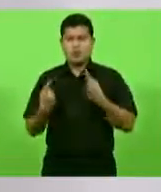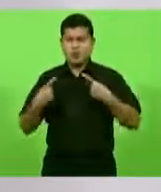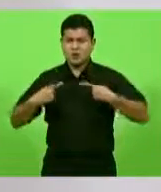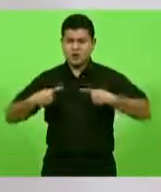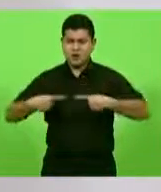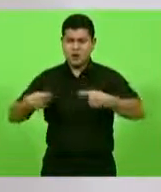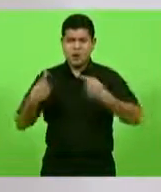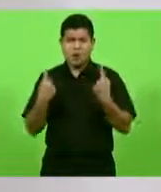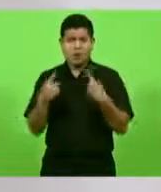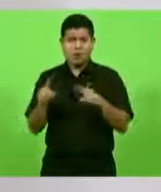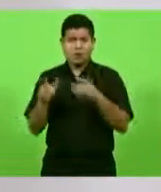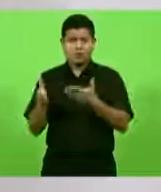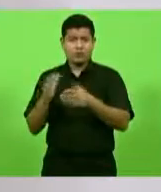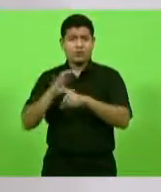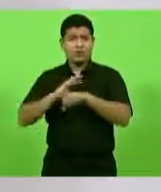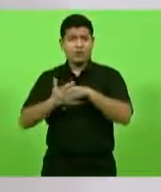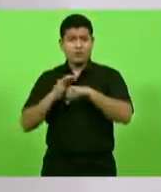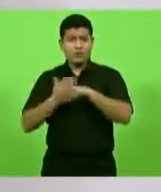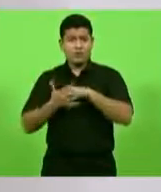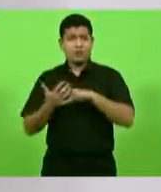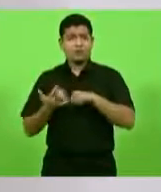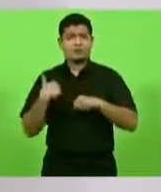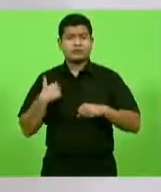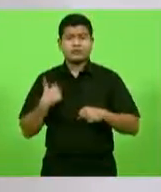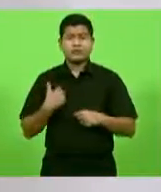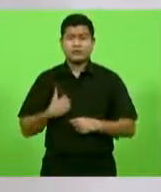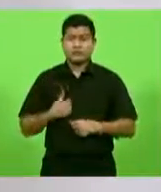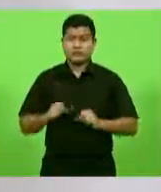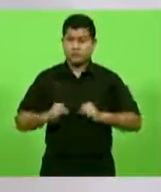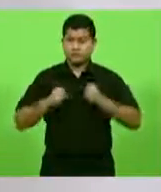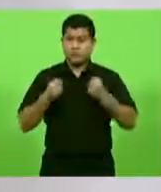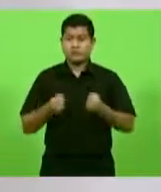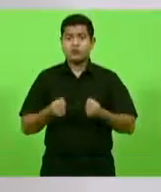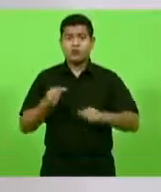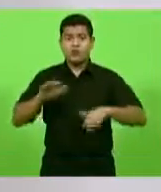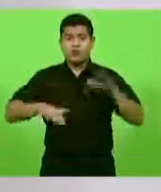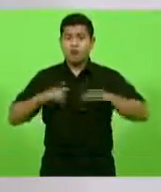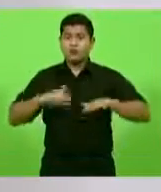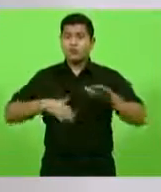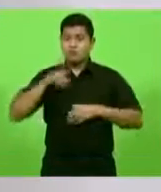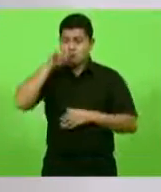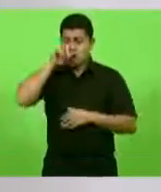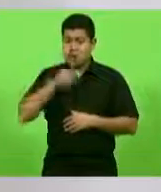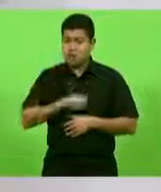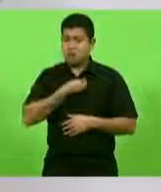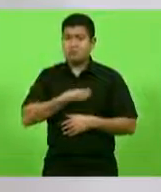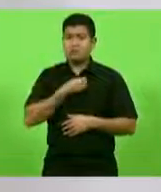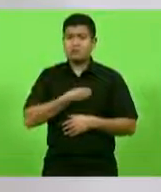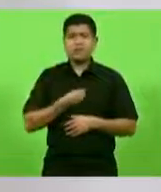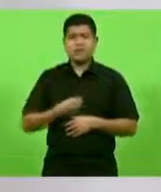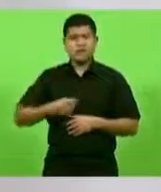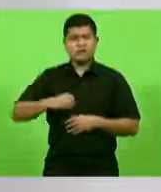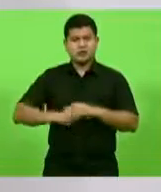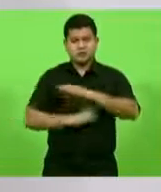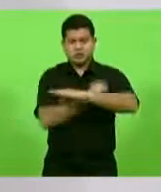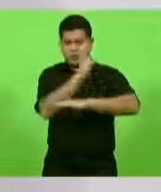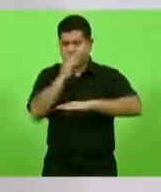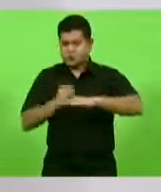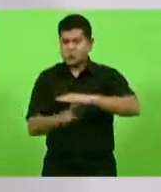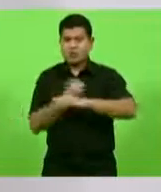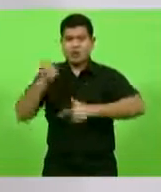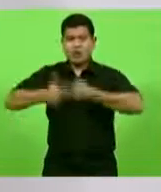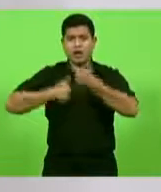invisível, colocando as suas vidas em jogo, estando dia e noite trabalhando. Tive essa semana